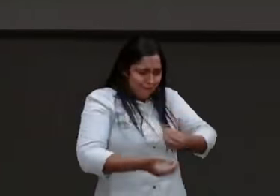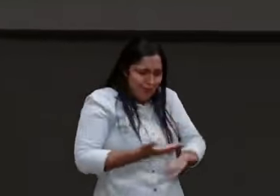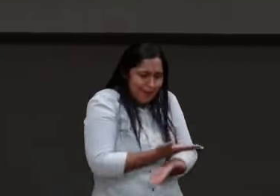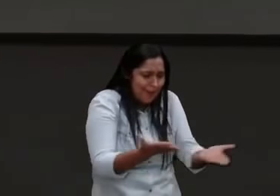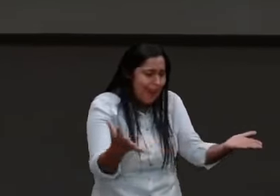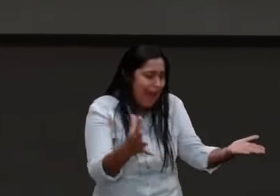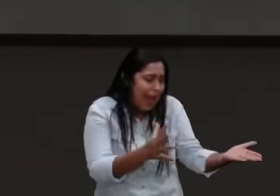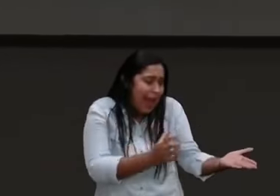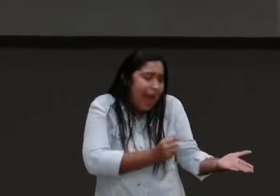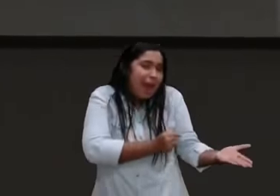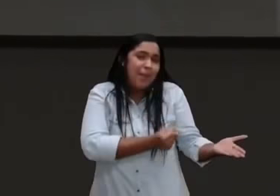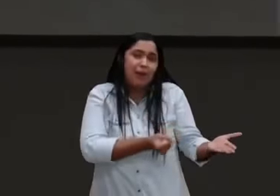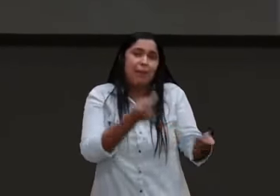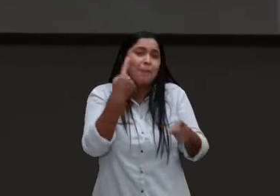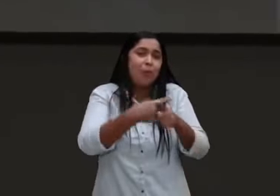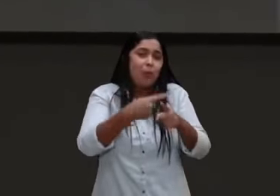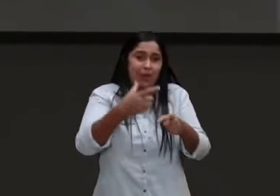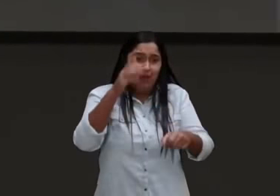vida de cada um de nós,